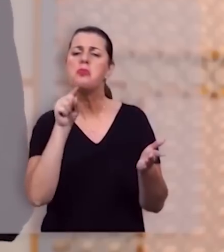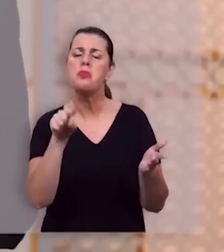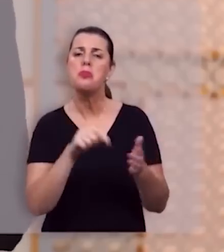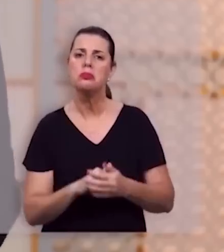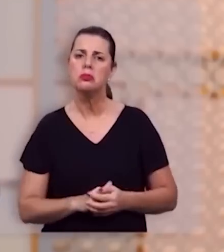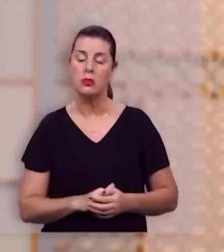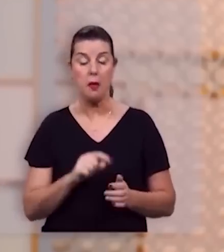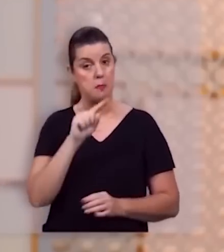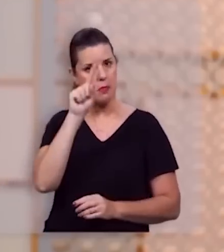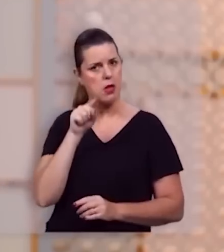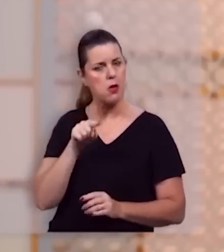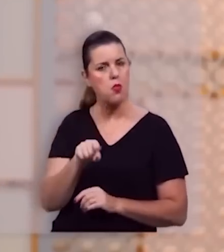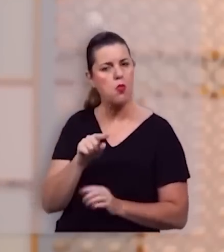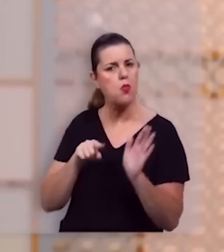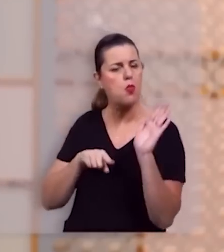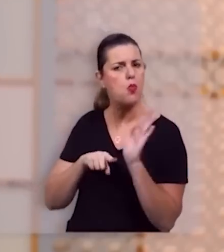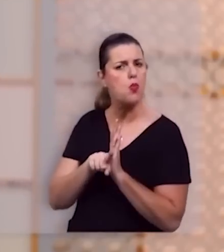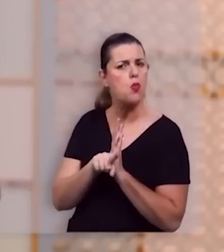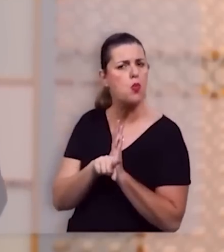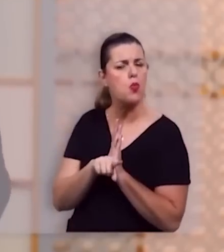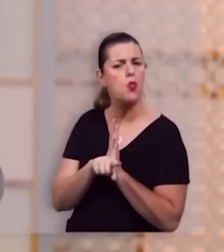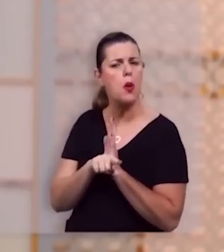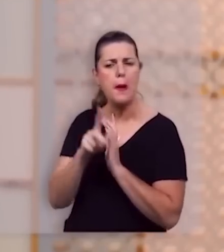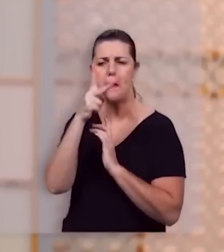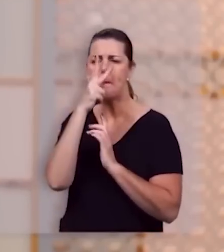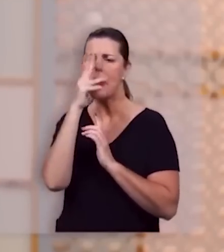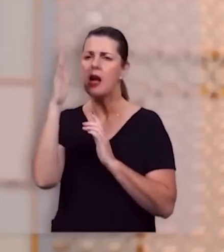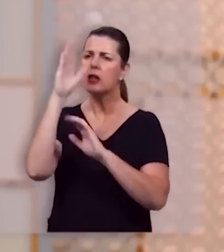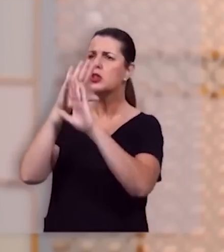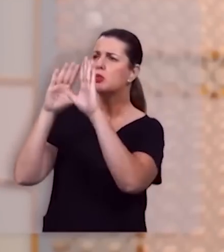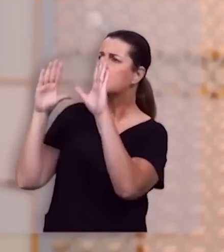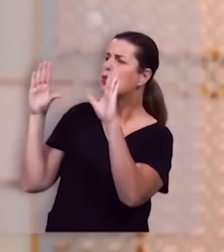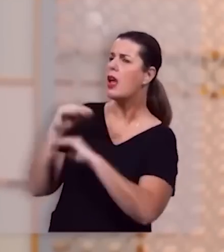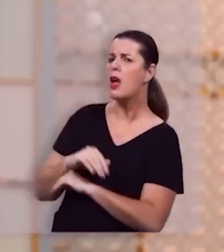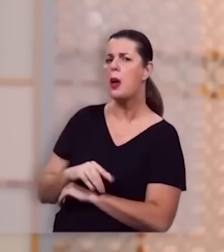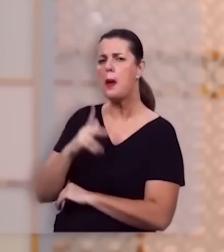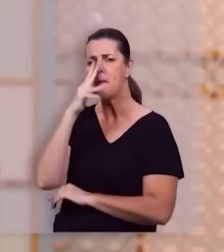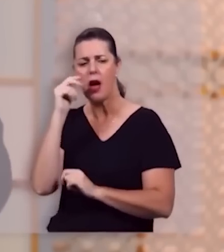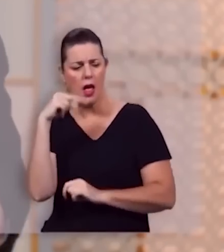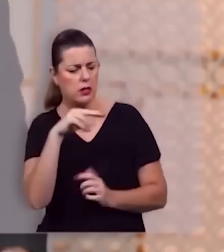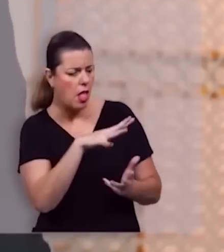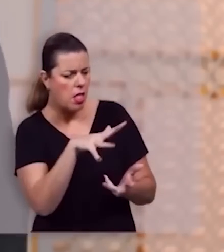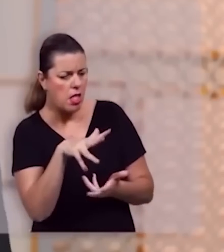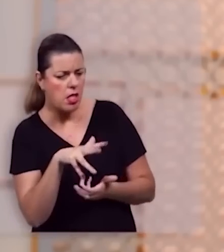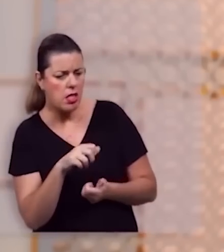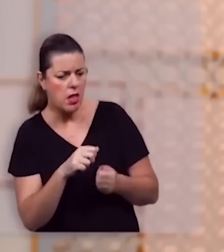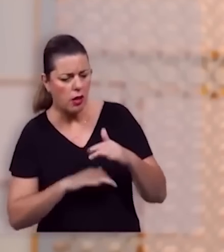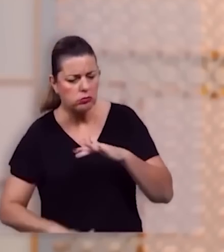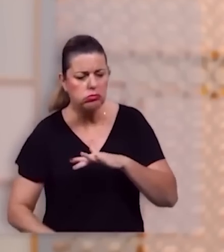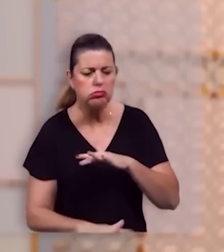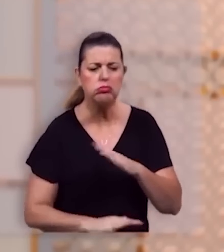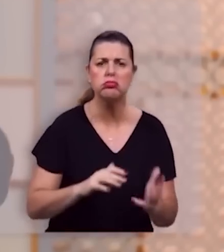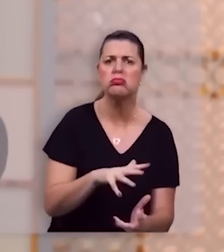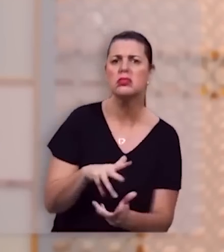E essa pergunta, ela ecoa no céu, ela ecoa na terra, ela ecoa debaixo